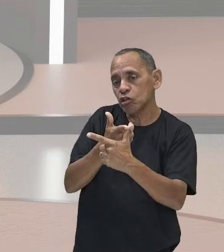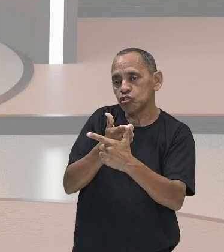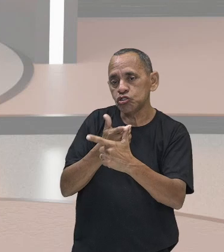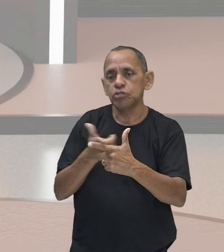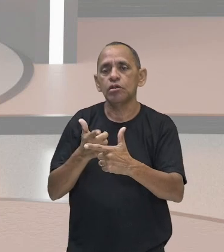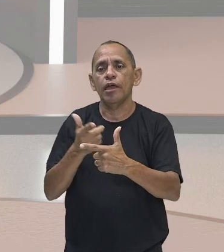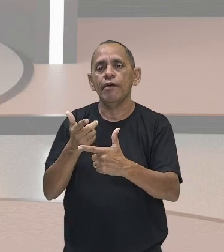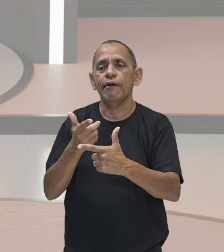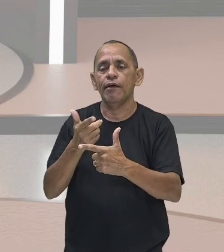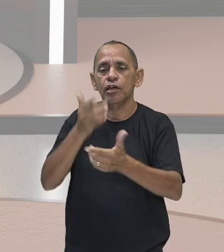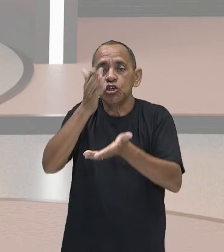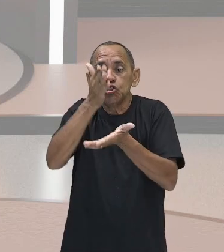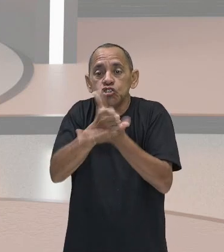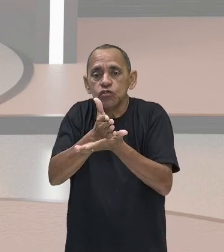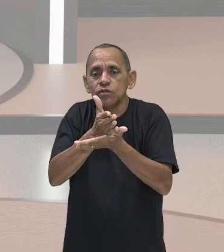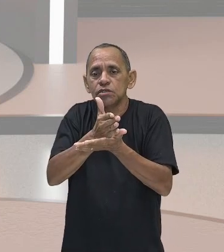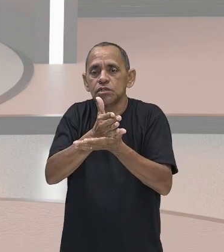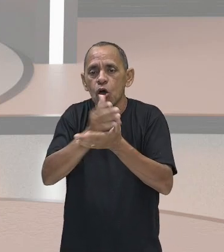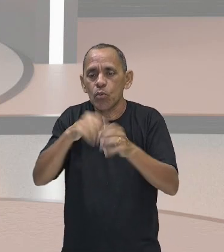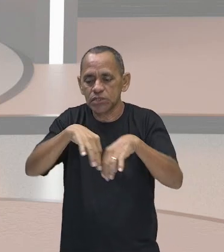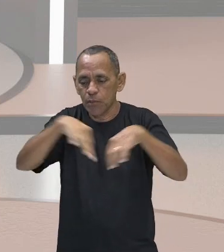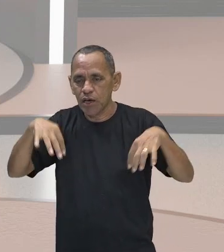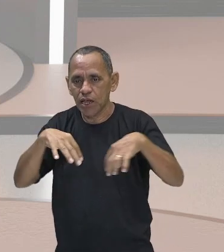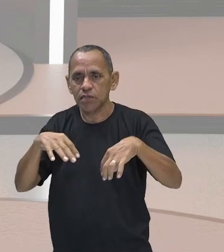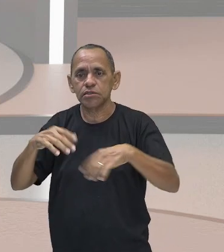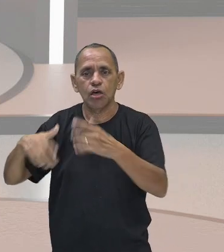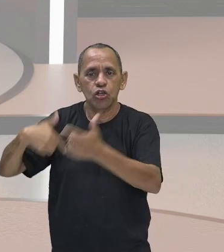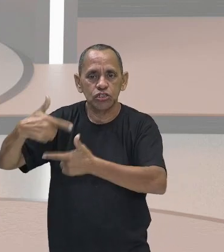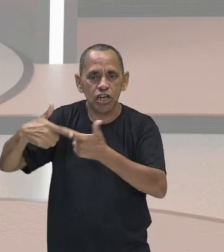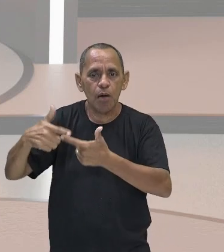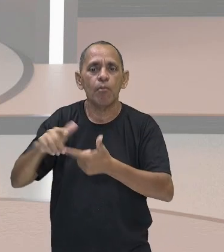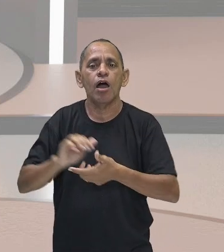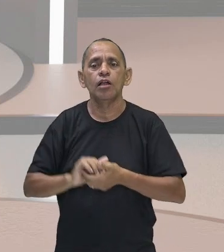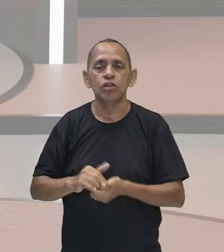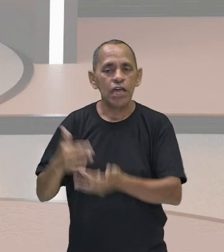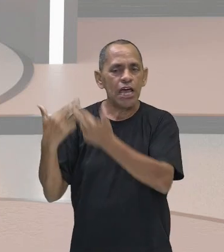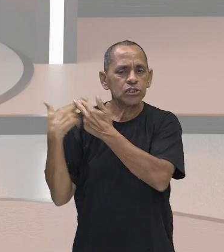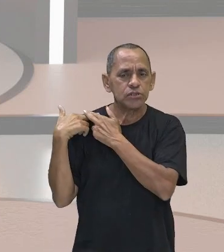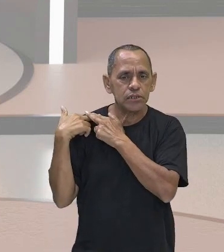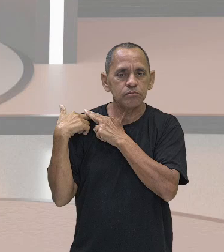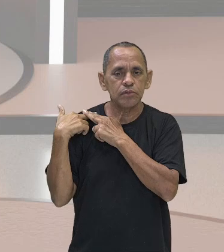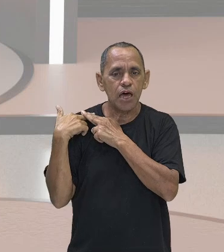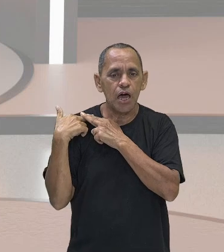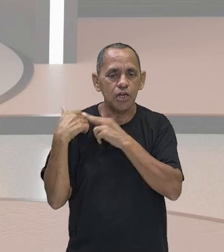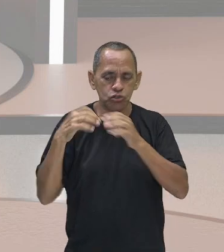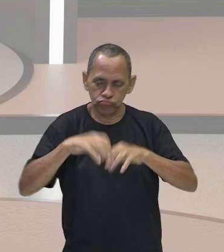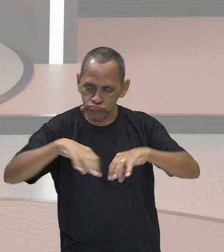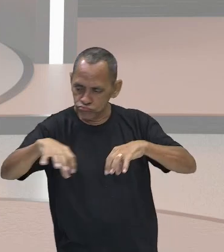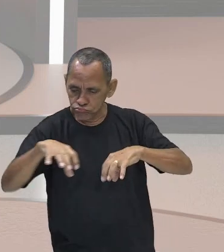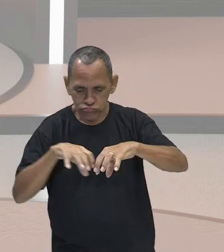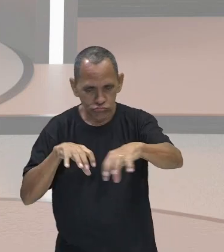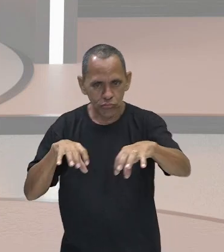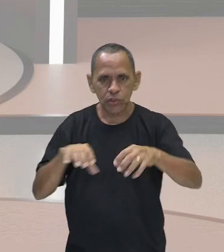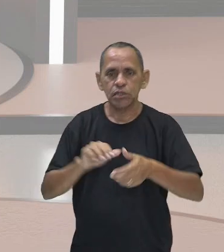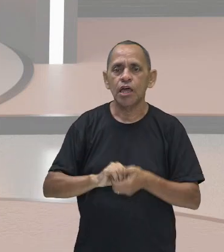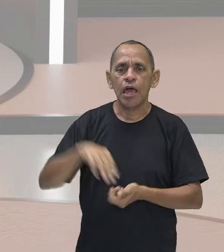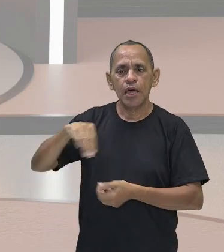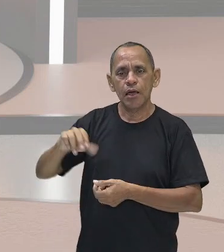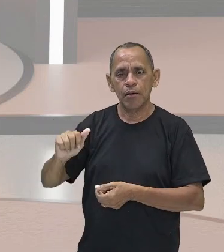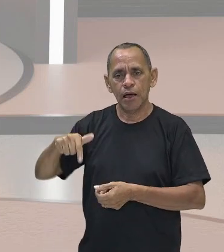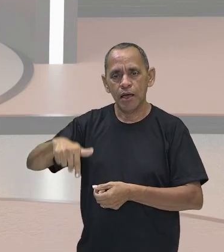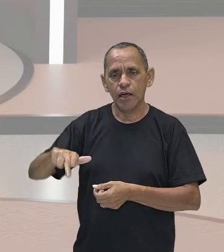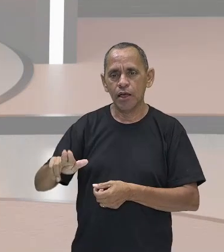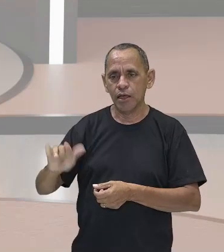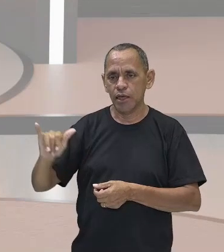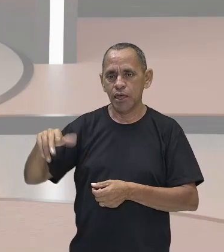industrial que veria, de fato, se consolidar com o processo de industrialização, a chamada maquinofatura. vamos ver